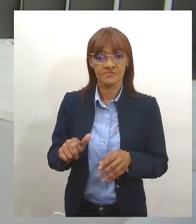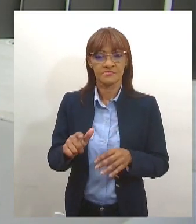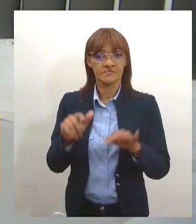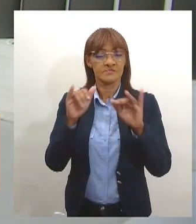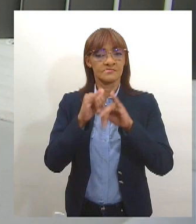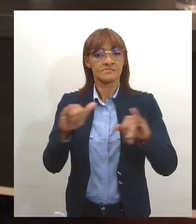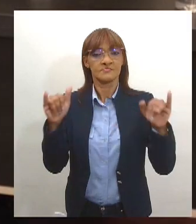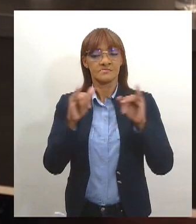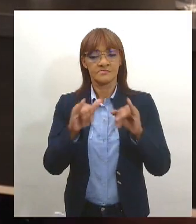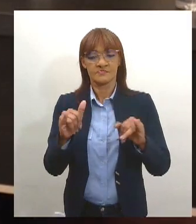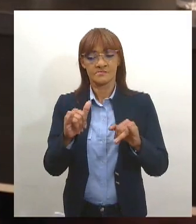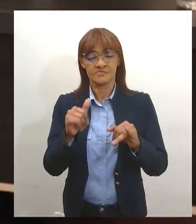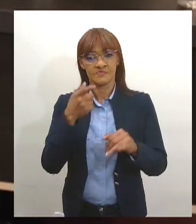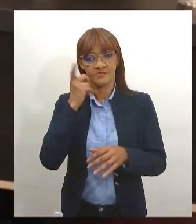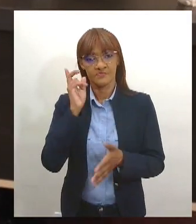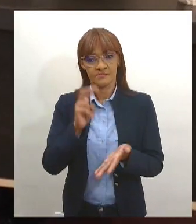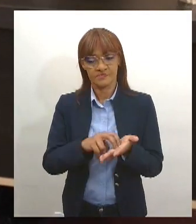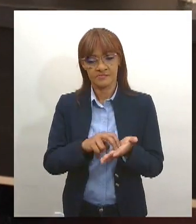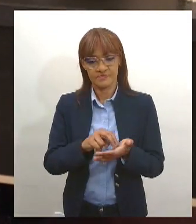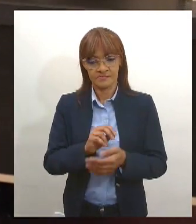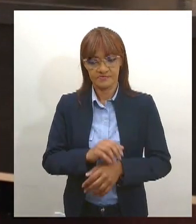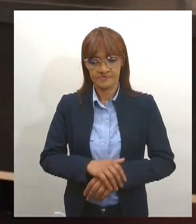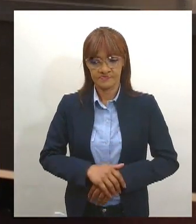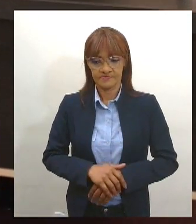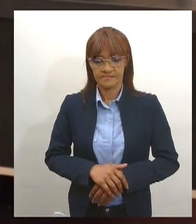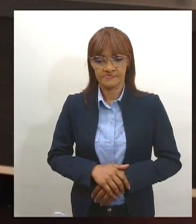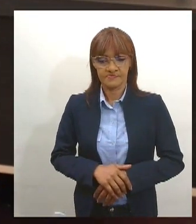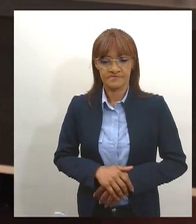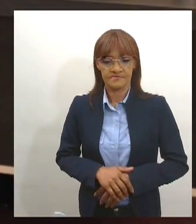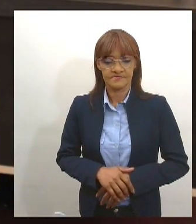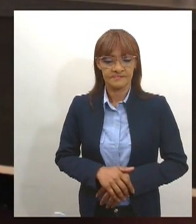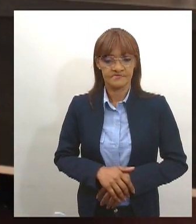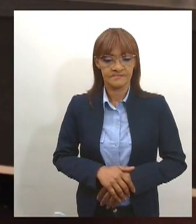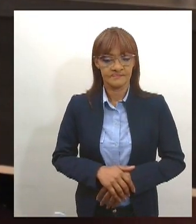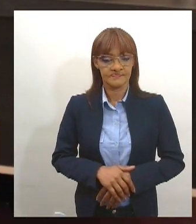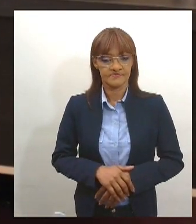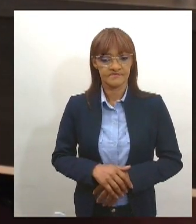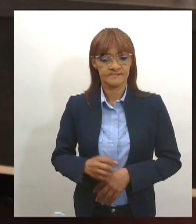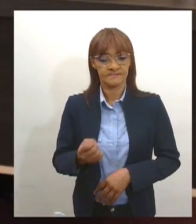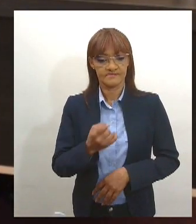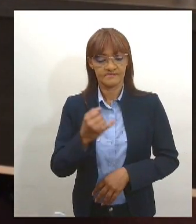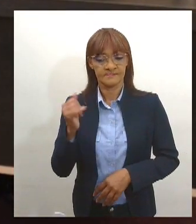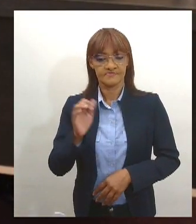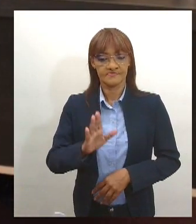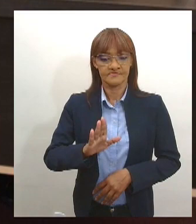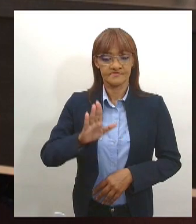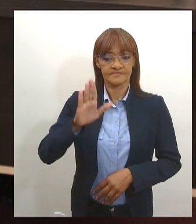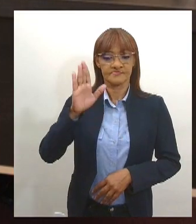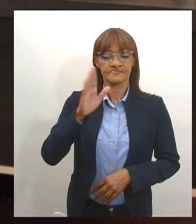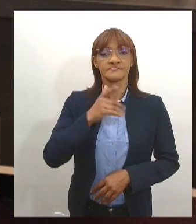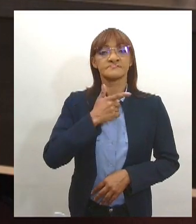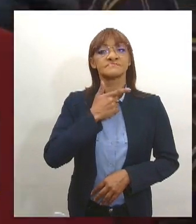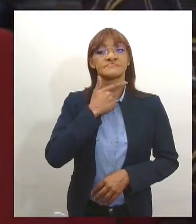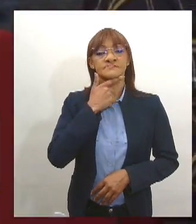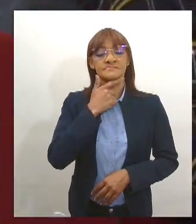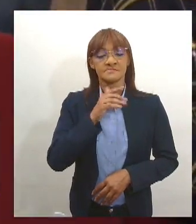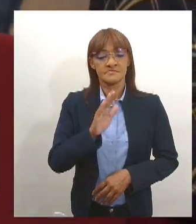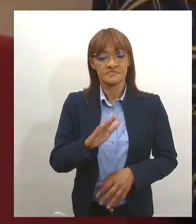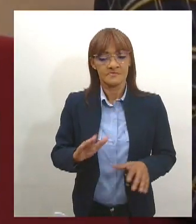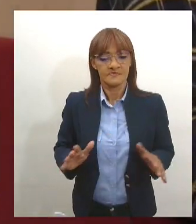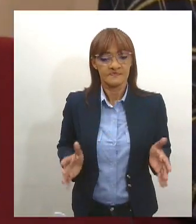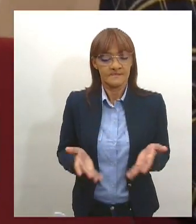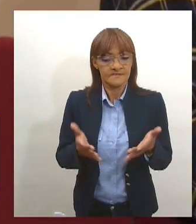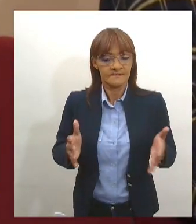manhã de ontem. Um erro no número de um dos candidatos à vaga de conselheiro tutelar motivou a nova eleição. No